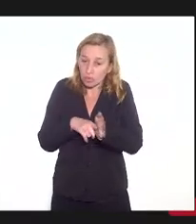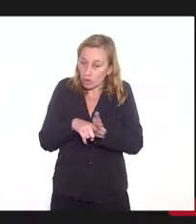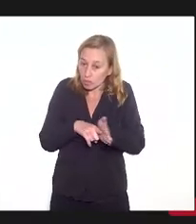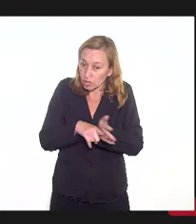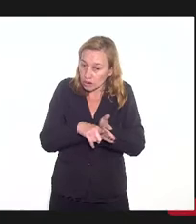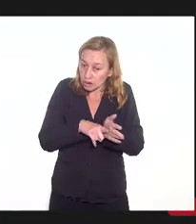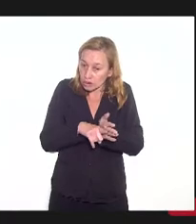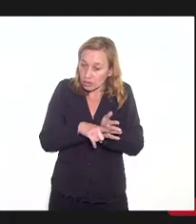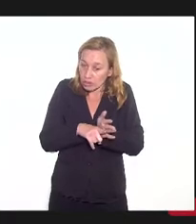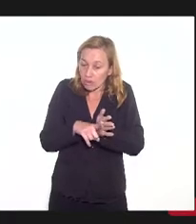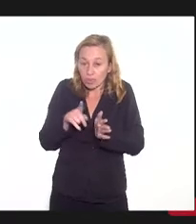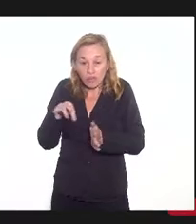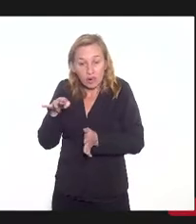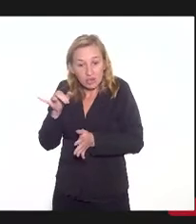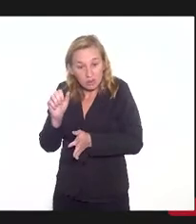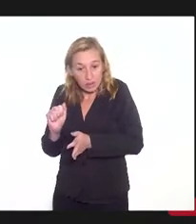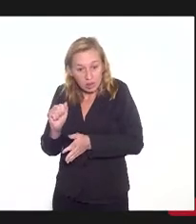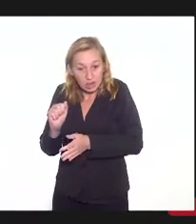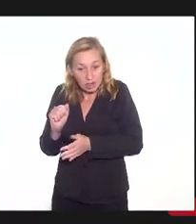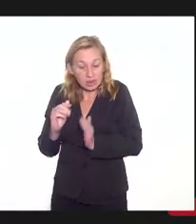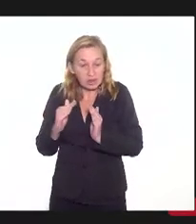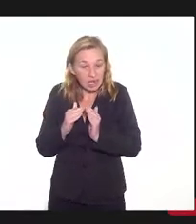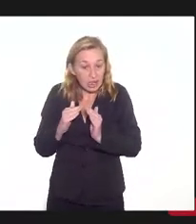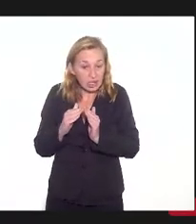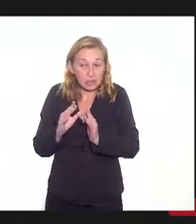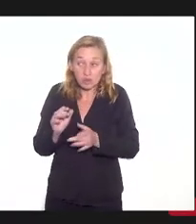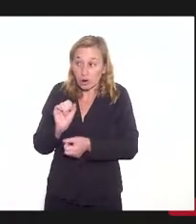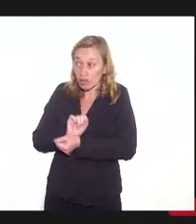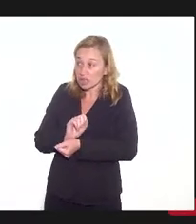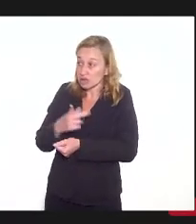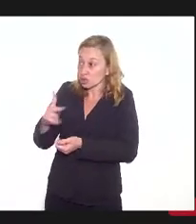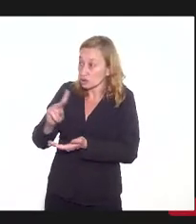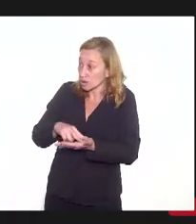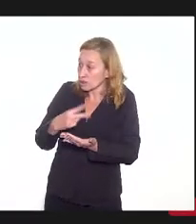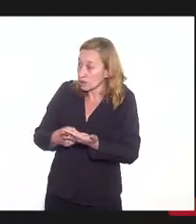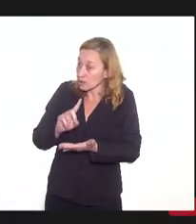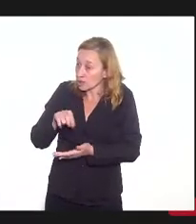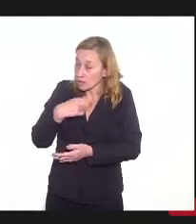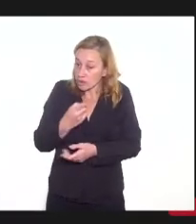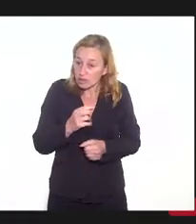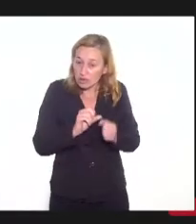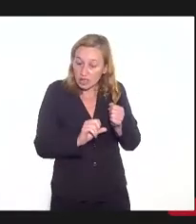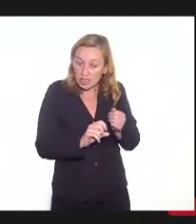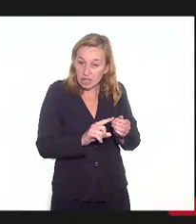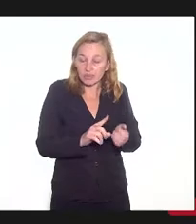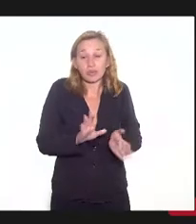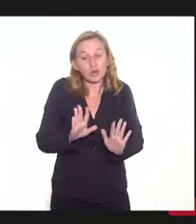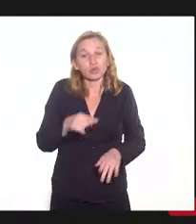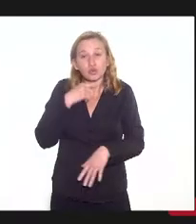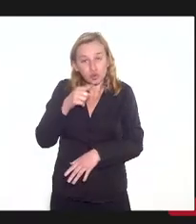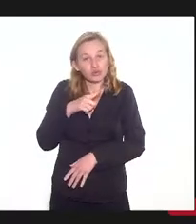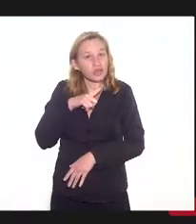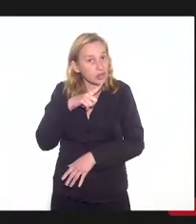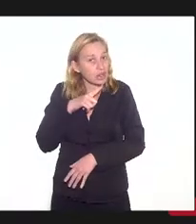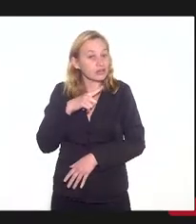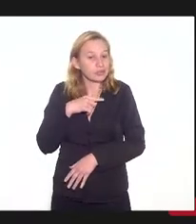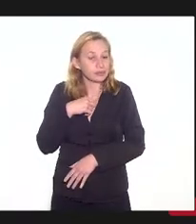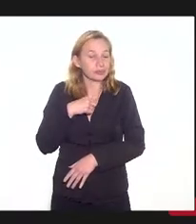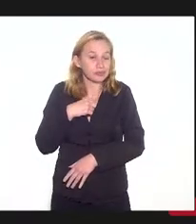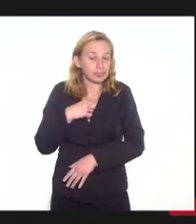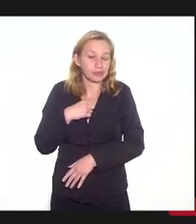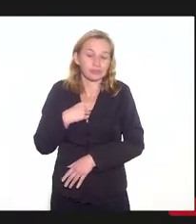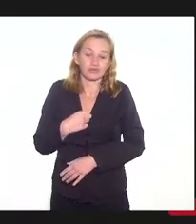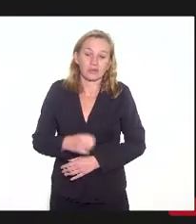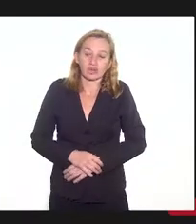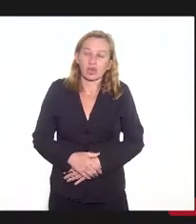da casa. Eu estava aguardando a sua interpretação para fazê-lo, porque eu tenho essa dúvida. Qual é a dúvida? Se a